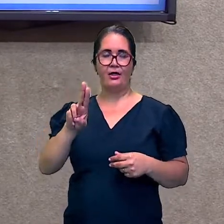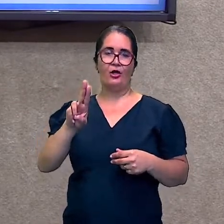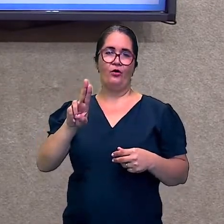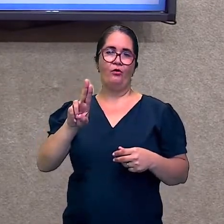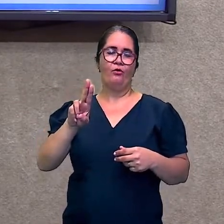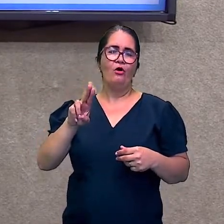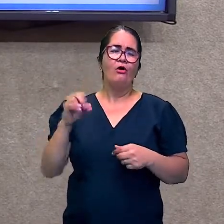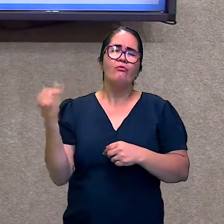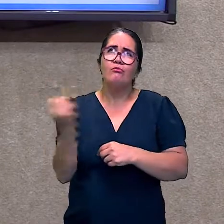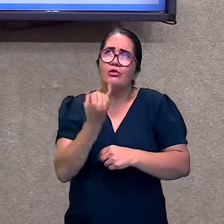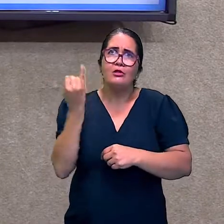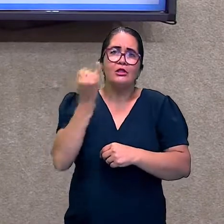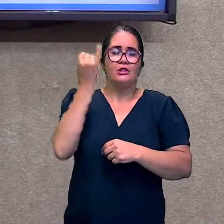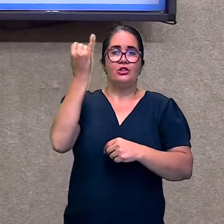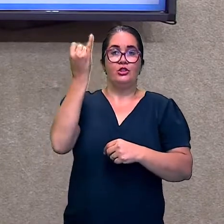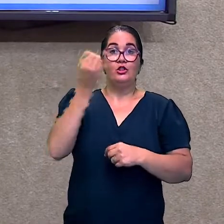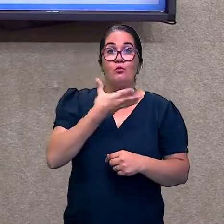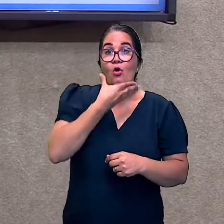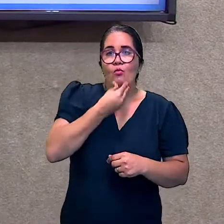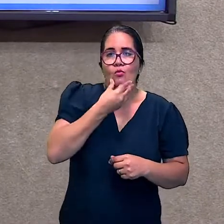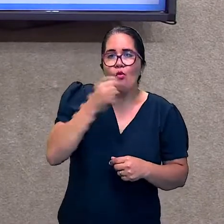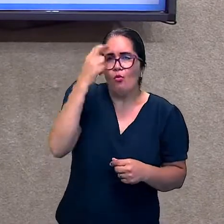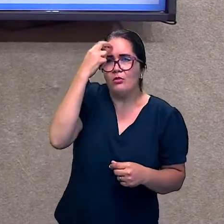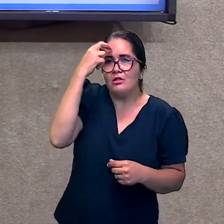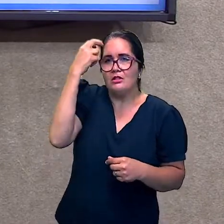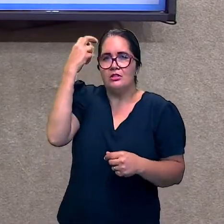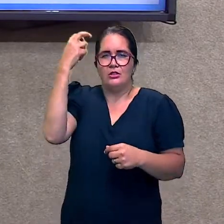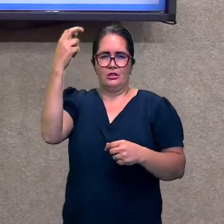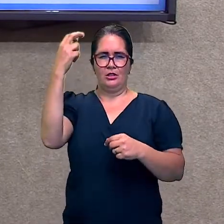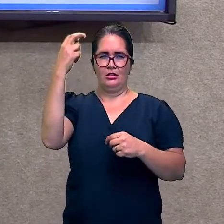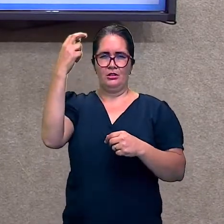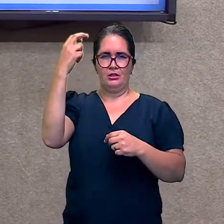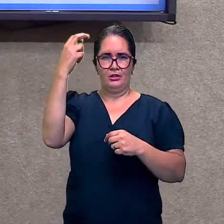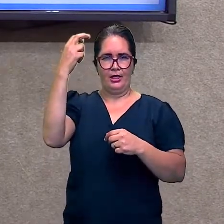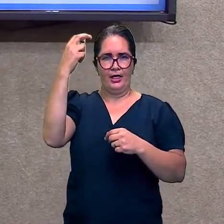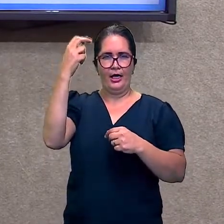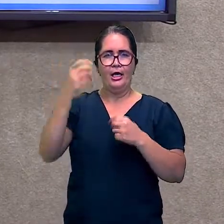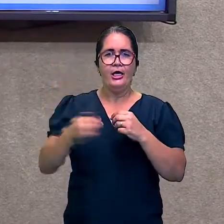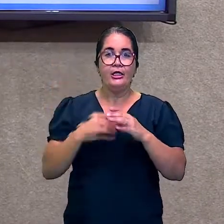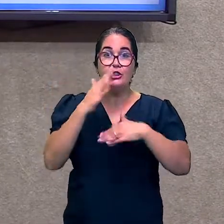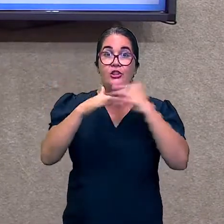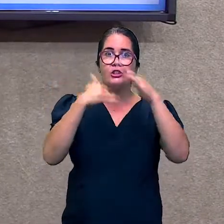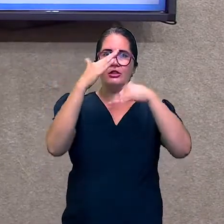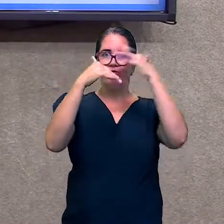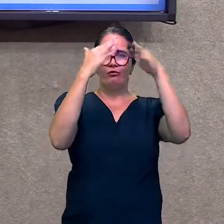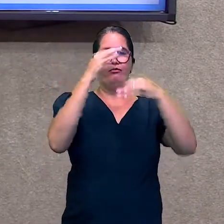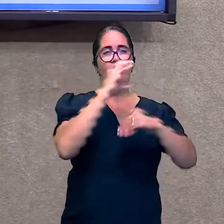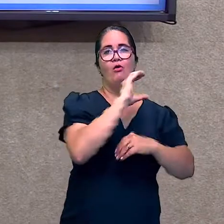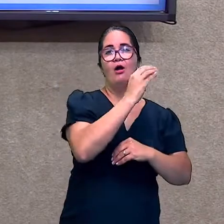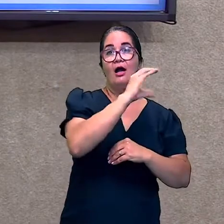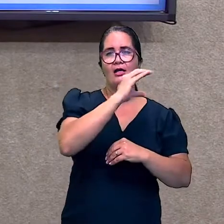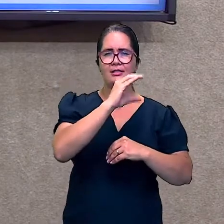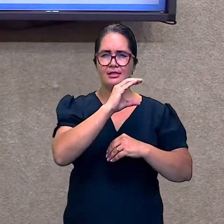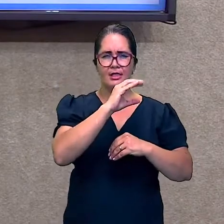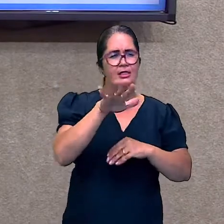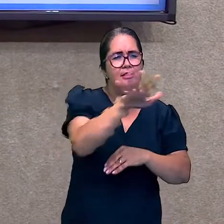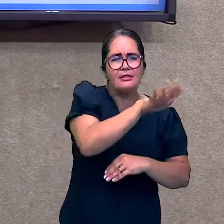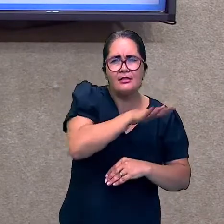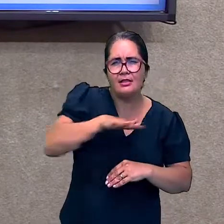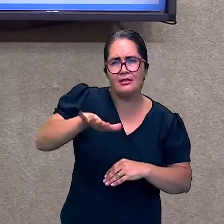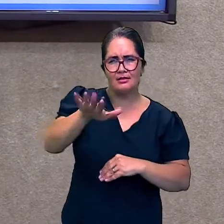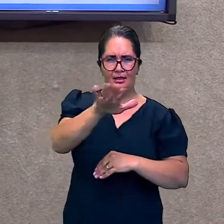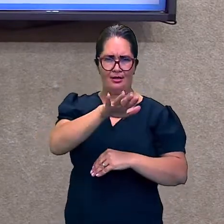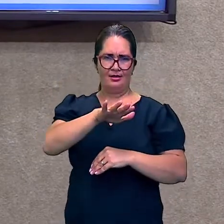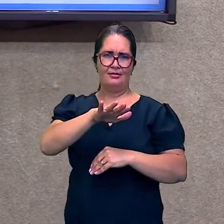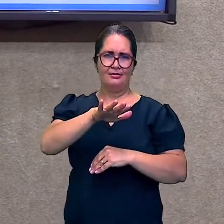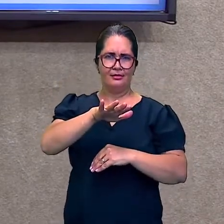Como. Na filosofia. Então. Ele. Foi de suma importância. Para esse período. Renascentista.